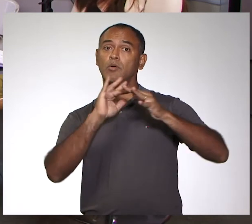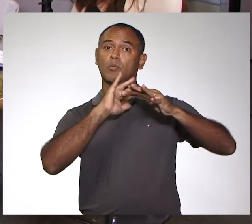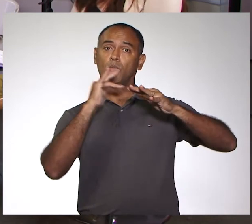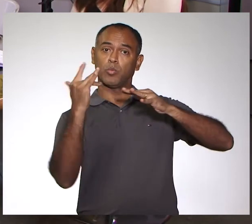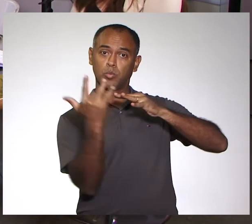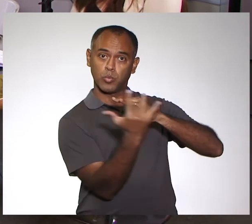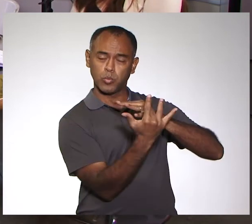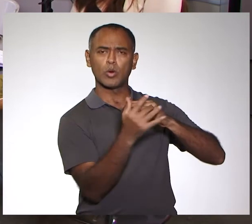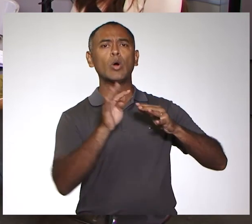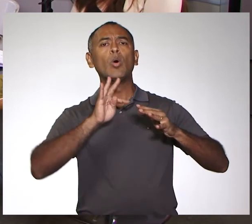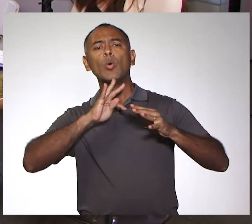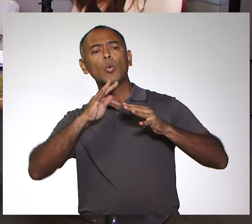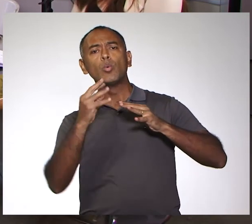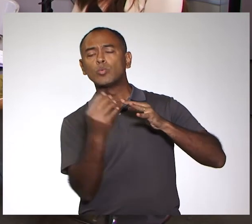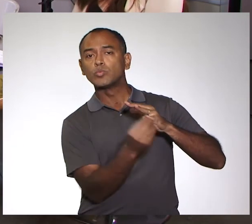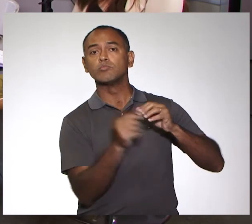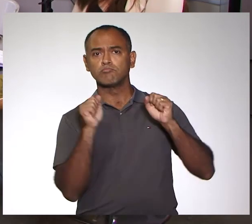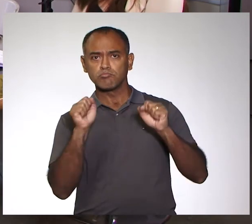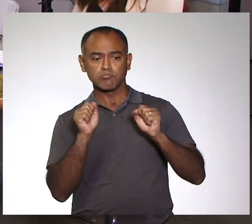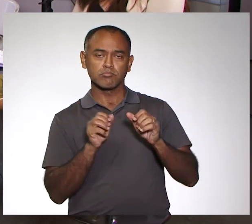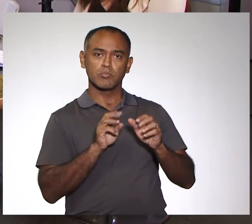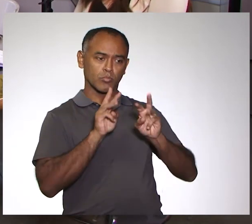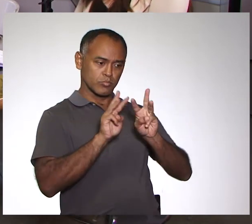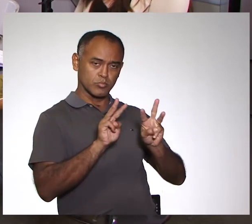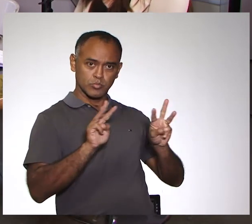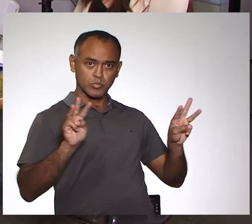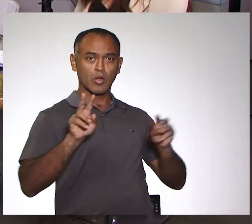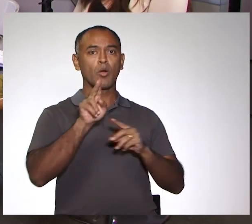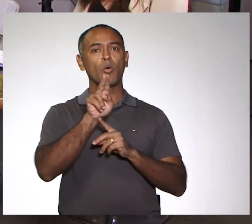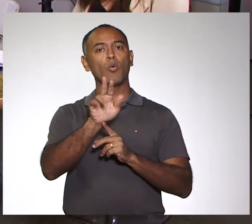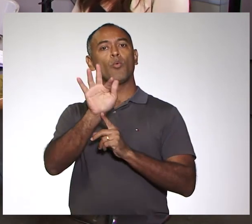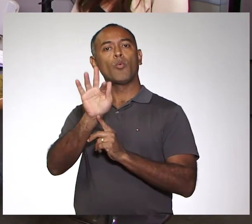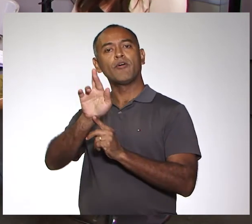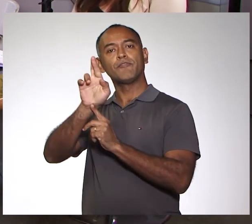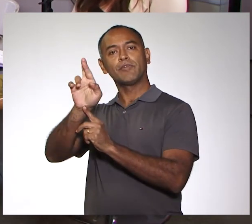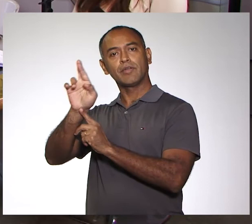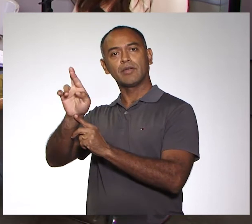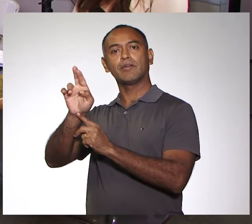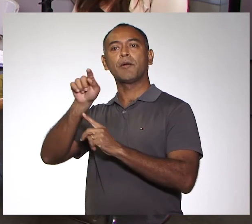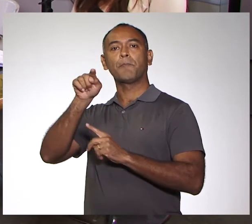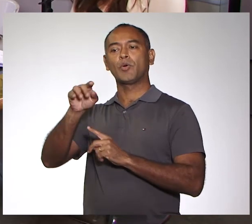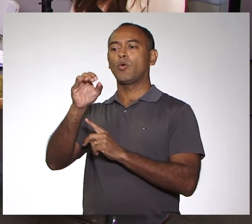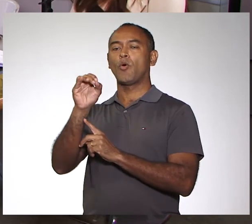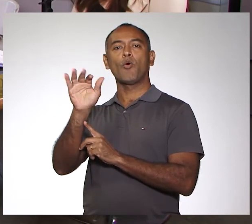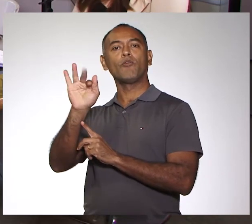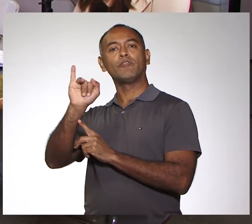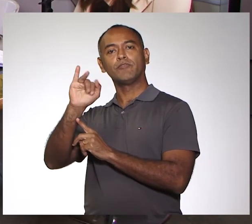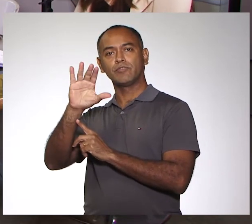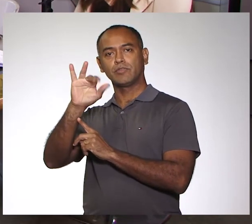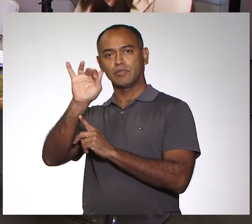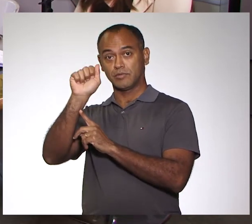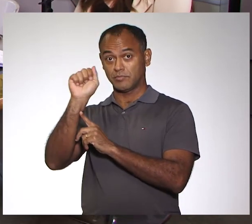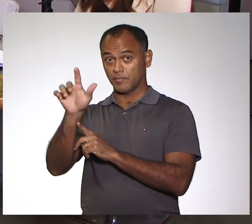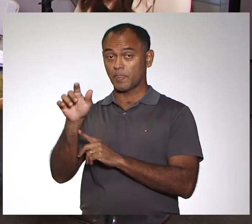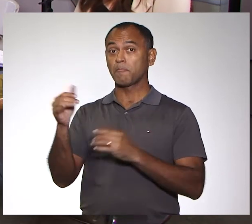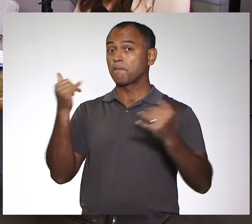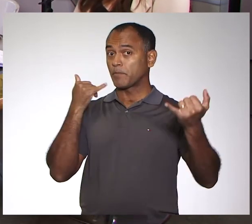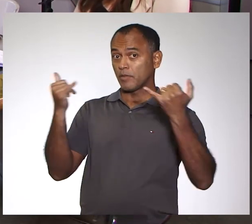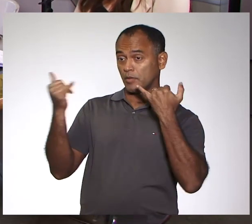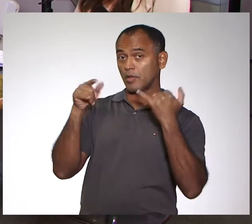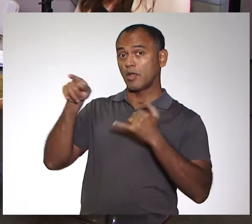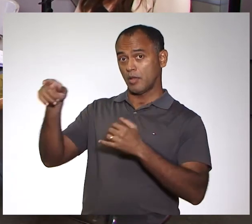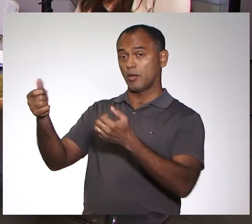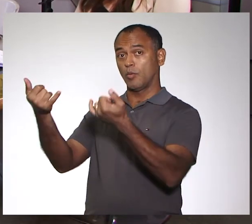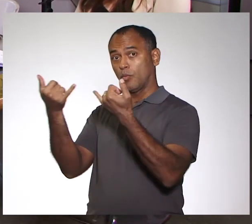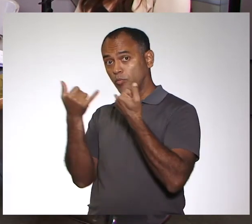sociais, Twitter, Facebook e Instagram, basta procurar UFRR Oficial. As informações que a professora nos passou